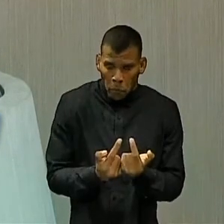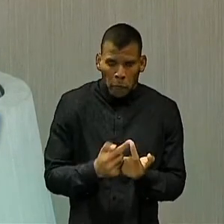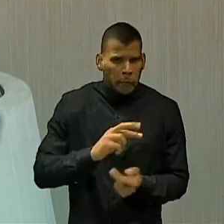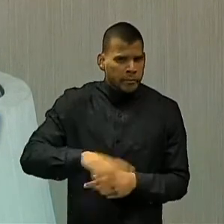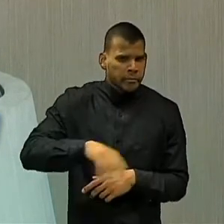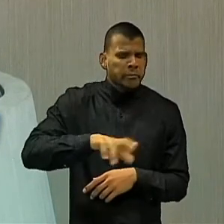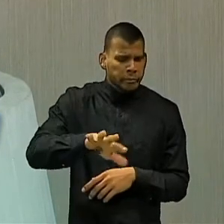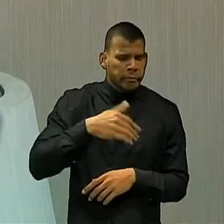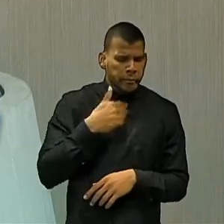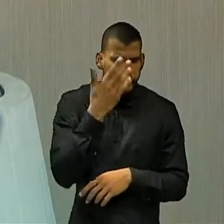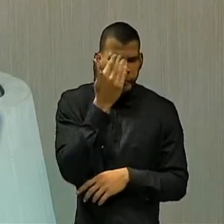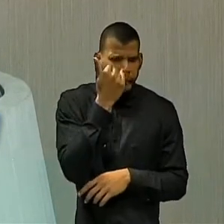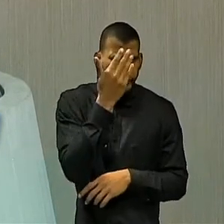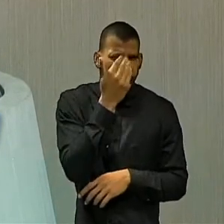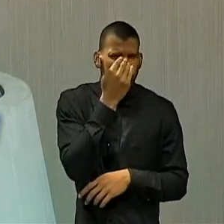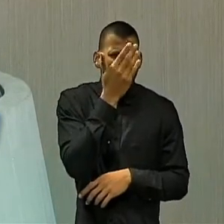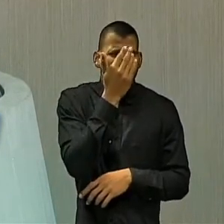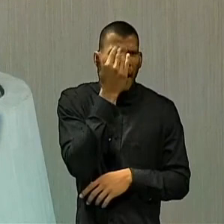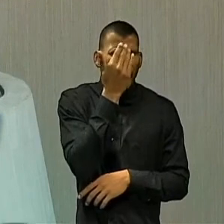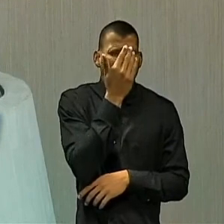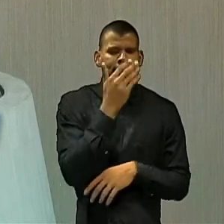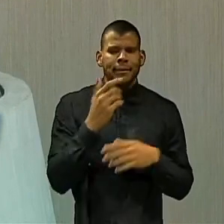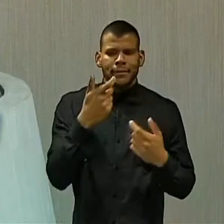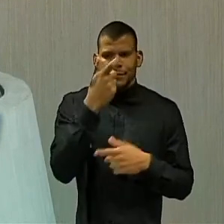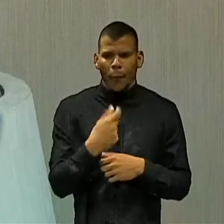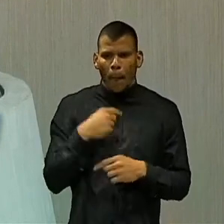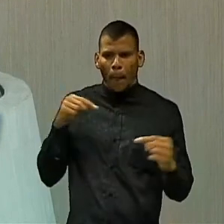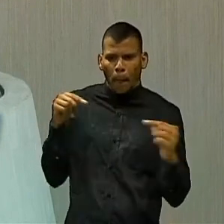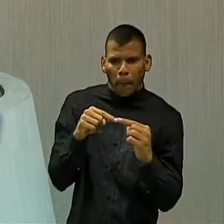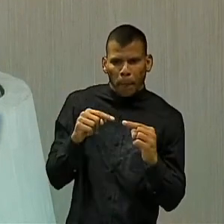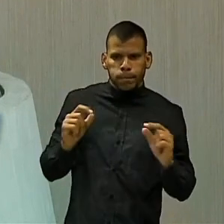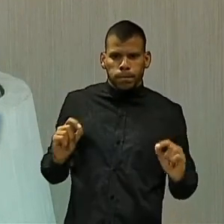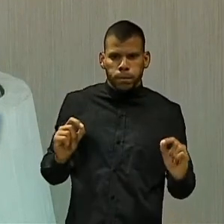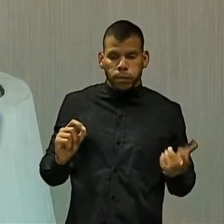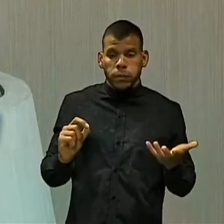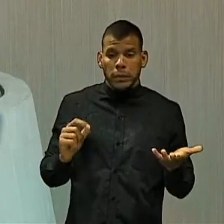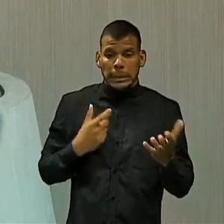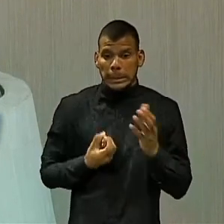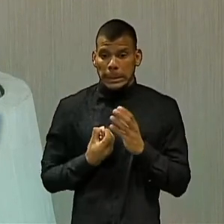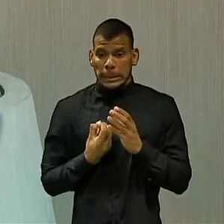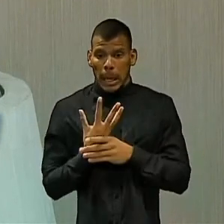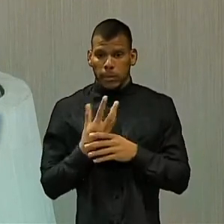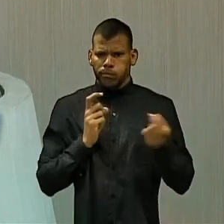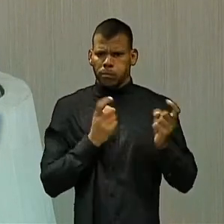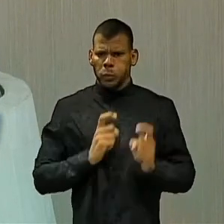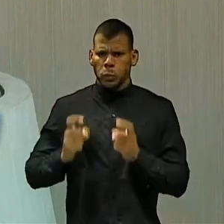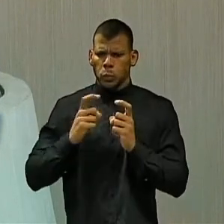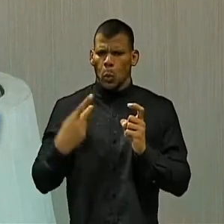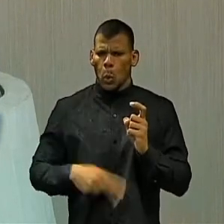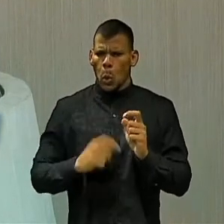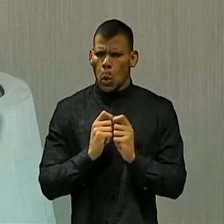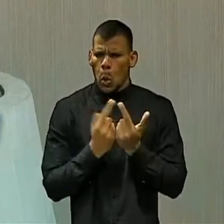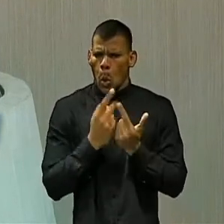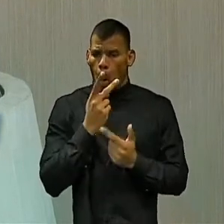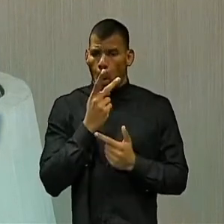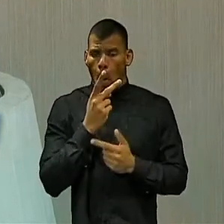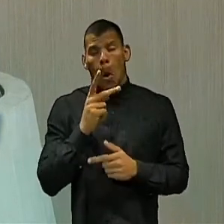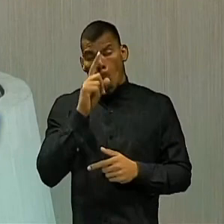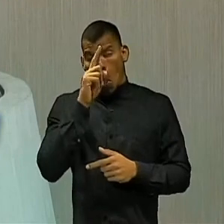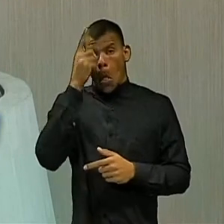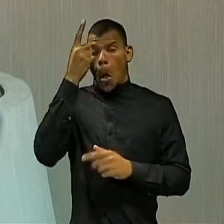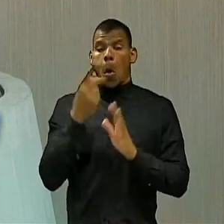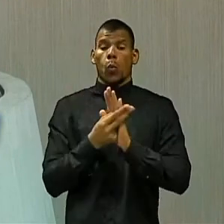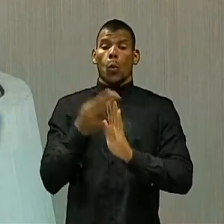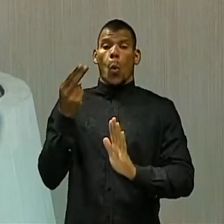Não sou eu e não tenho nenhuma pretensão de estar aqui inaugurando esse debate nessa casa, de ser o pai da ideia, o